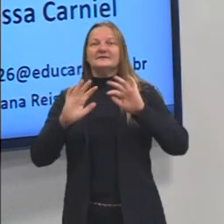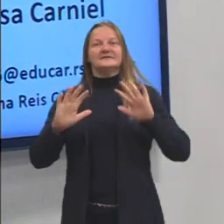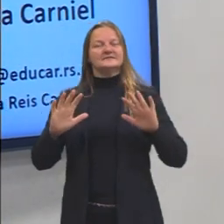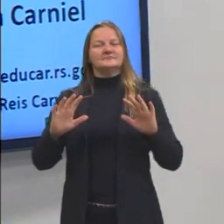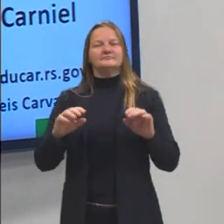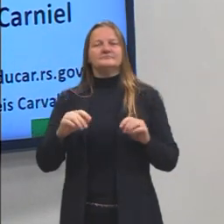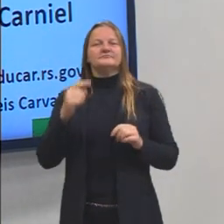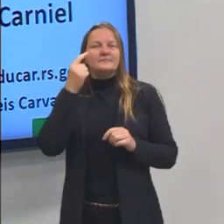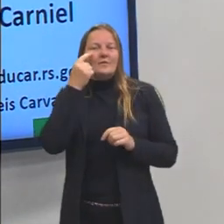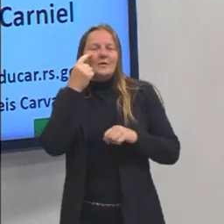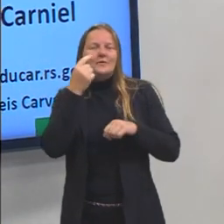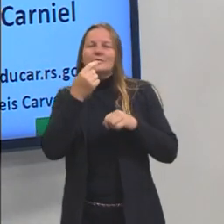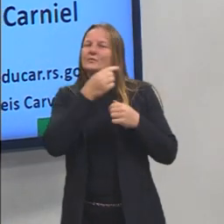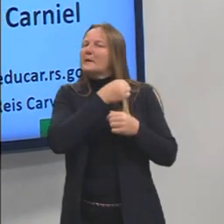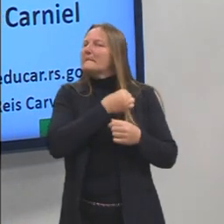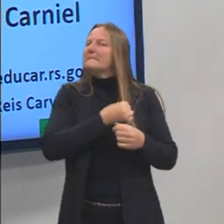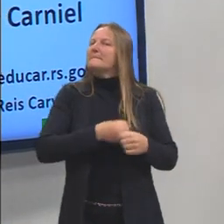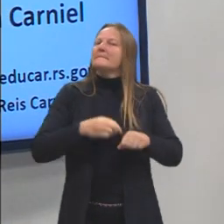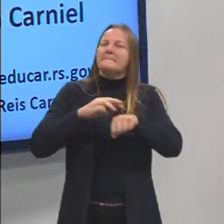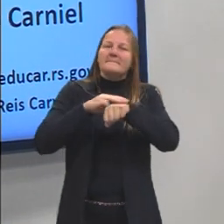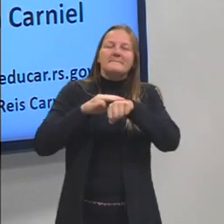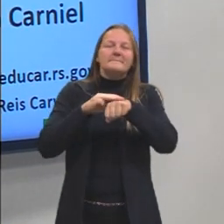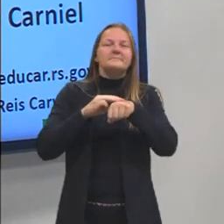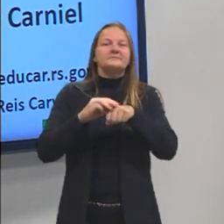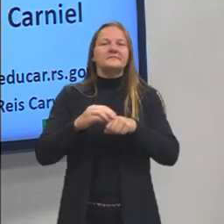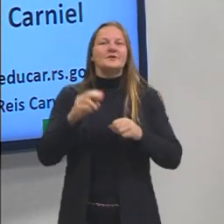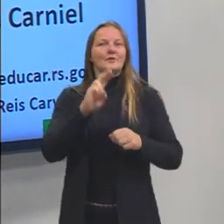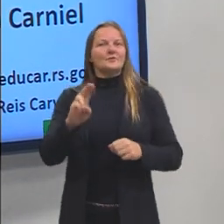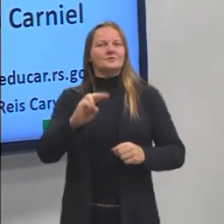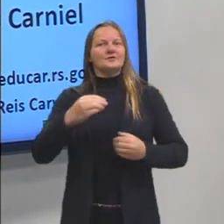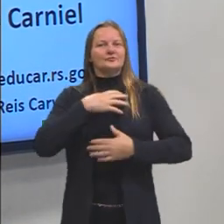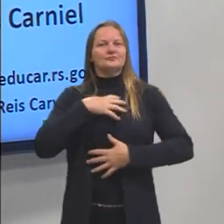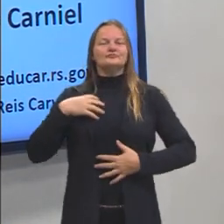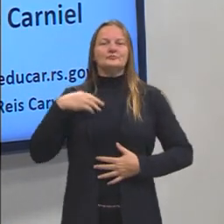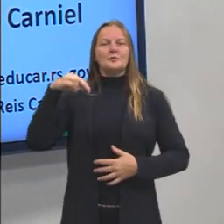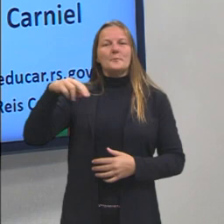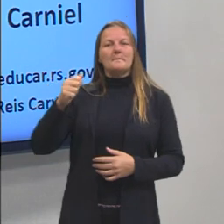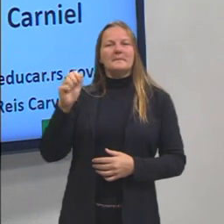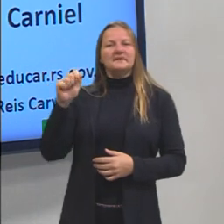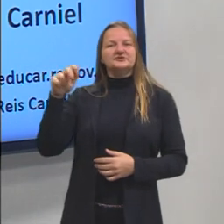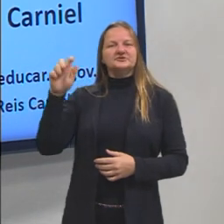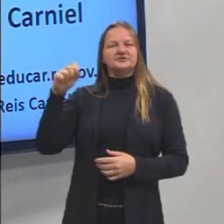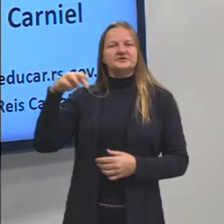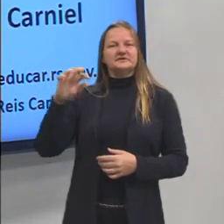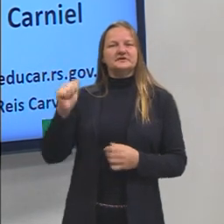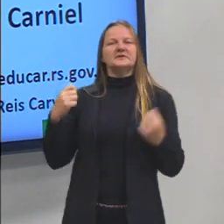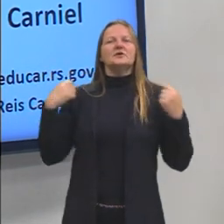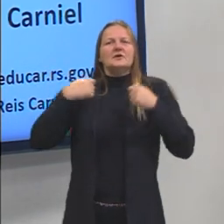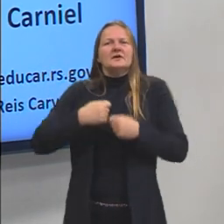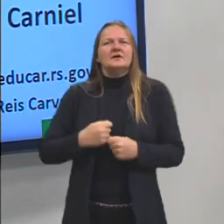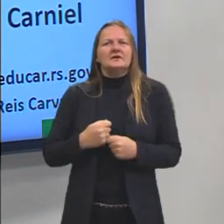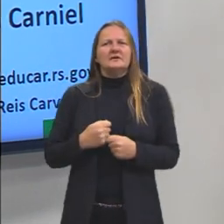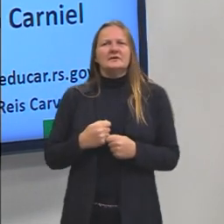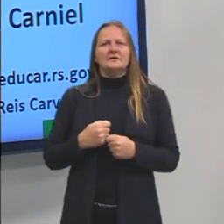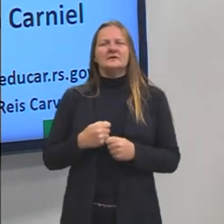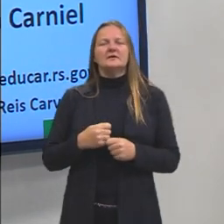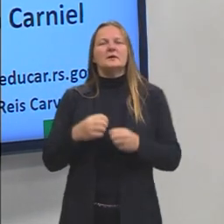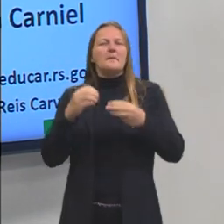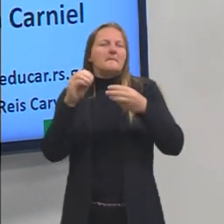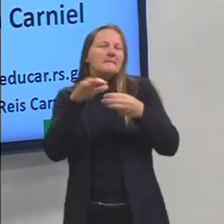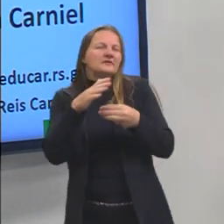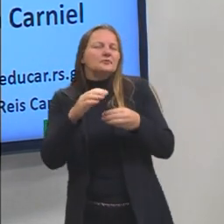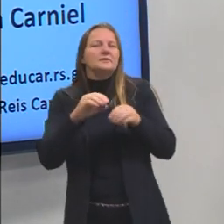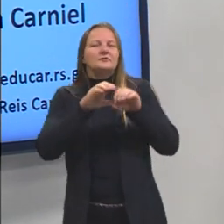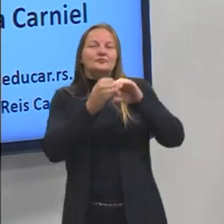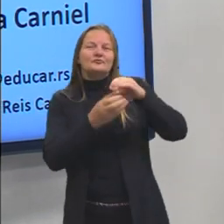olhos castanhos. Estou vestindo a camiseta do Pré-ENEM na cor magenta, um casaco numa cor perinjela, mais